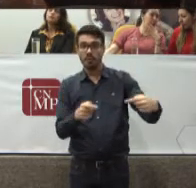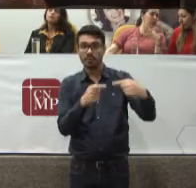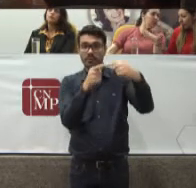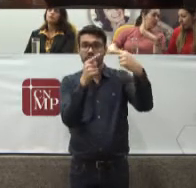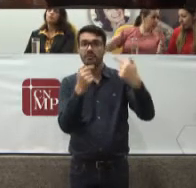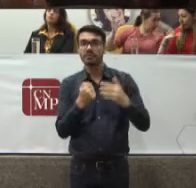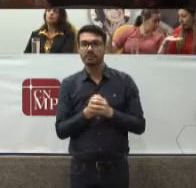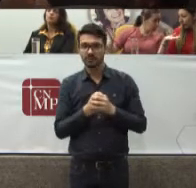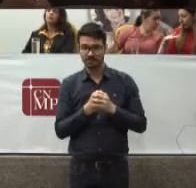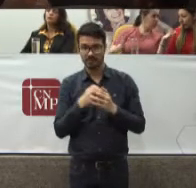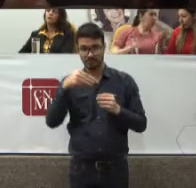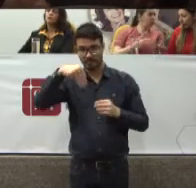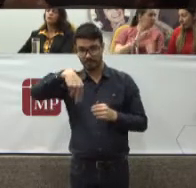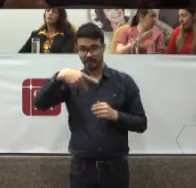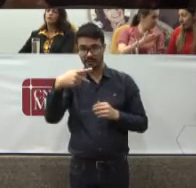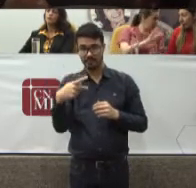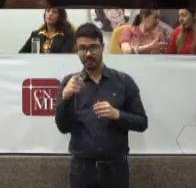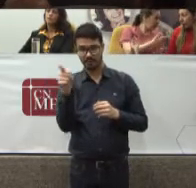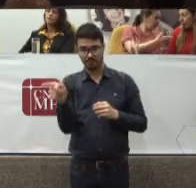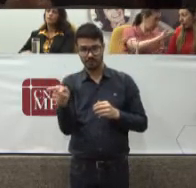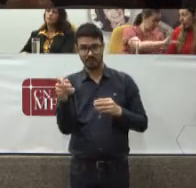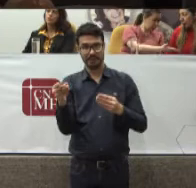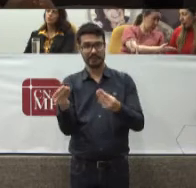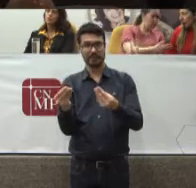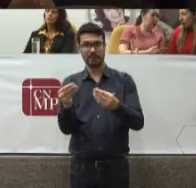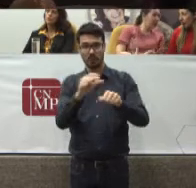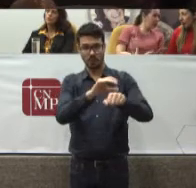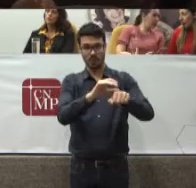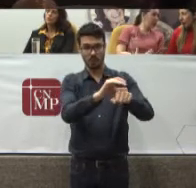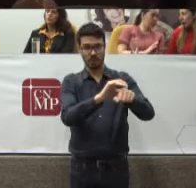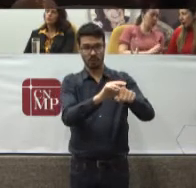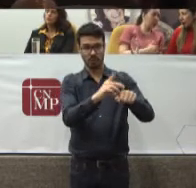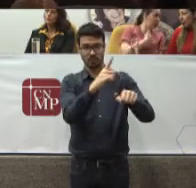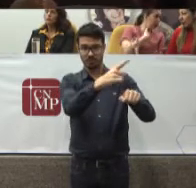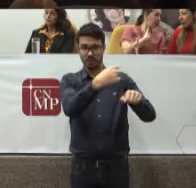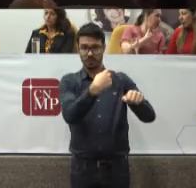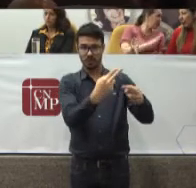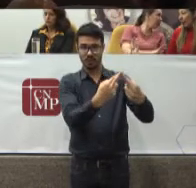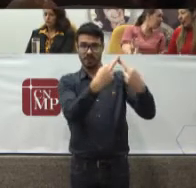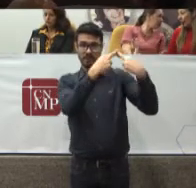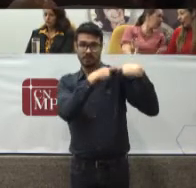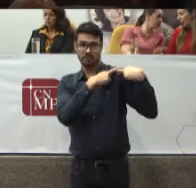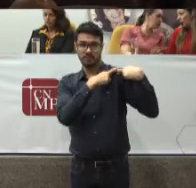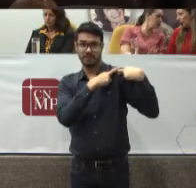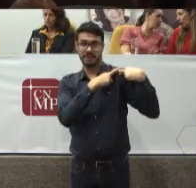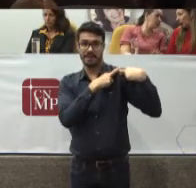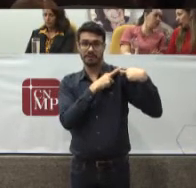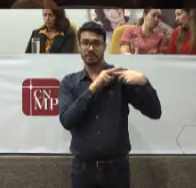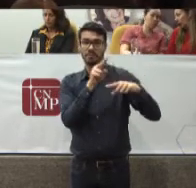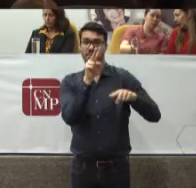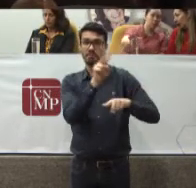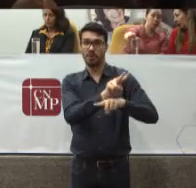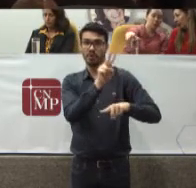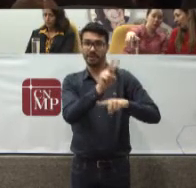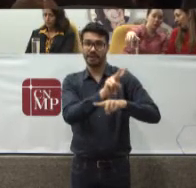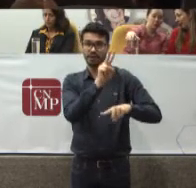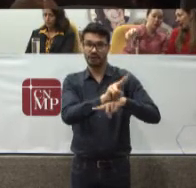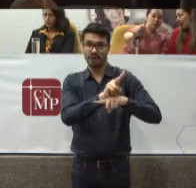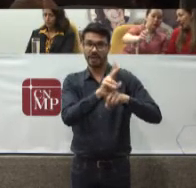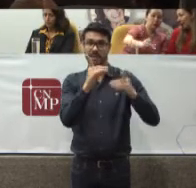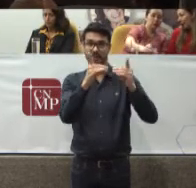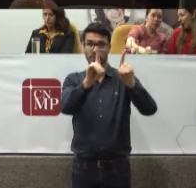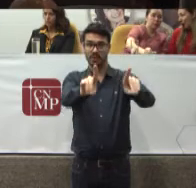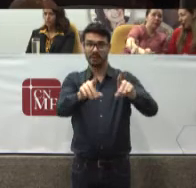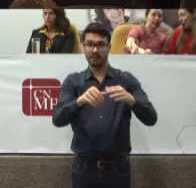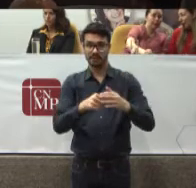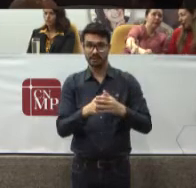Ao Ministério Público Incumbida A defesa Desse regime Democrático Evidentemente Que estará